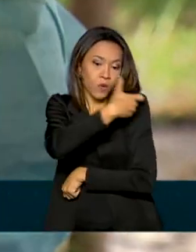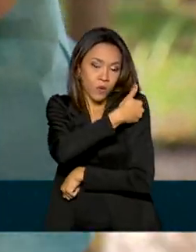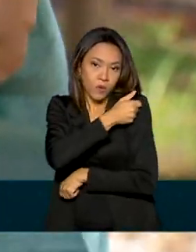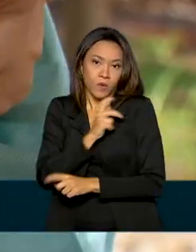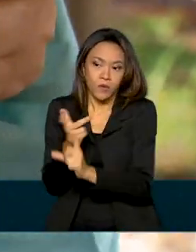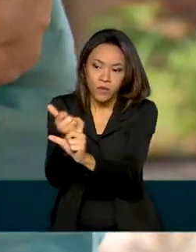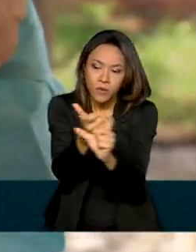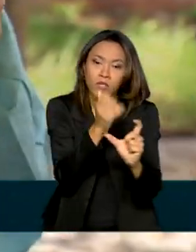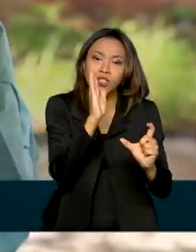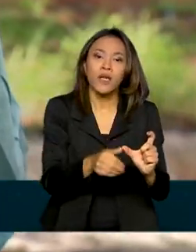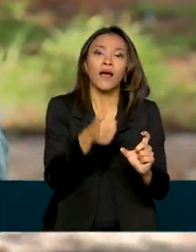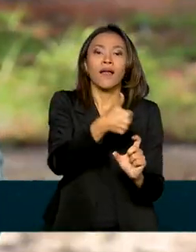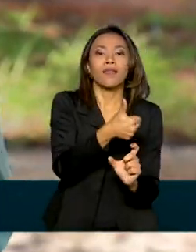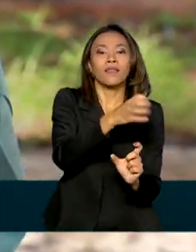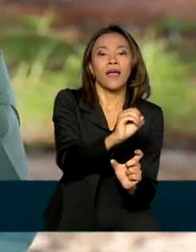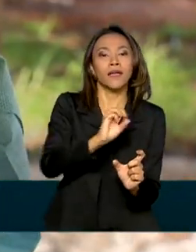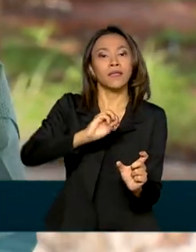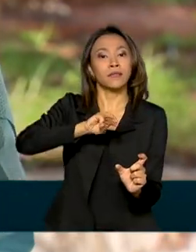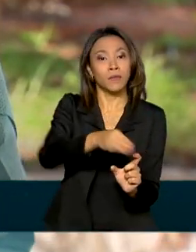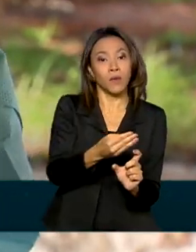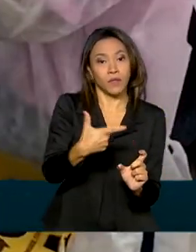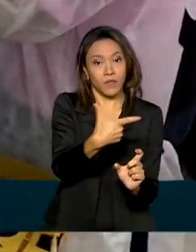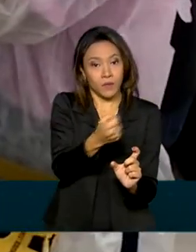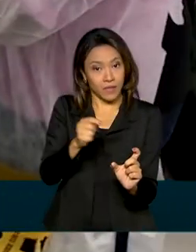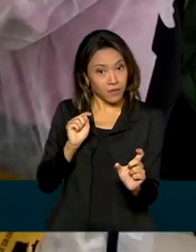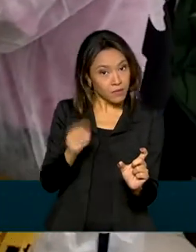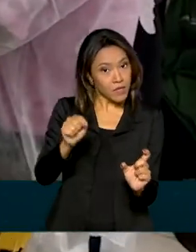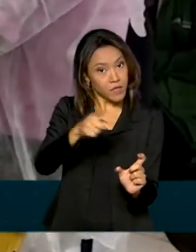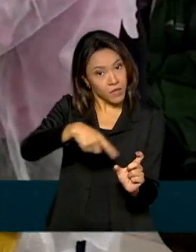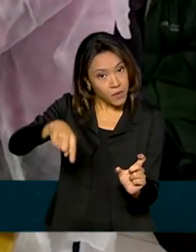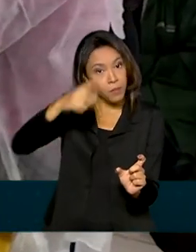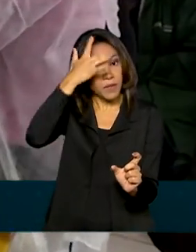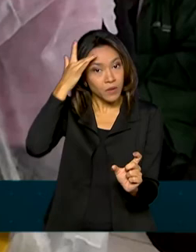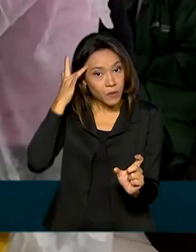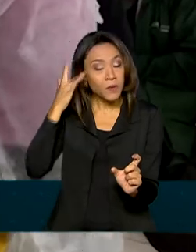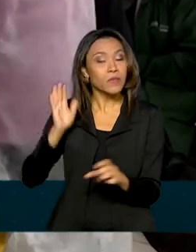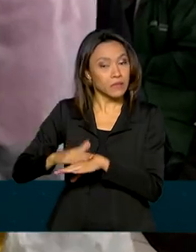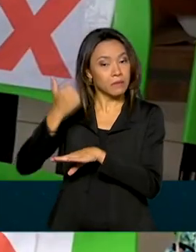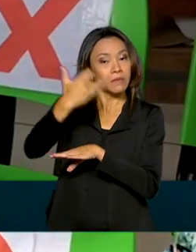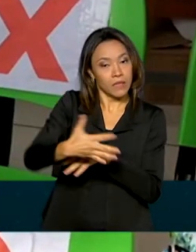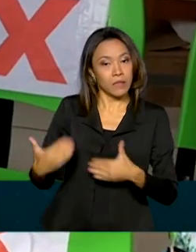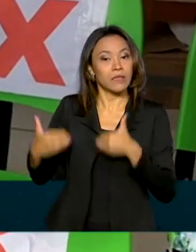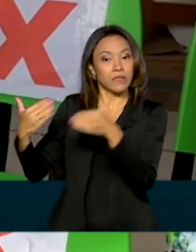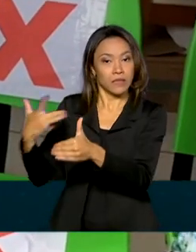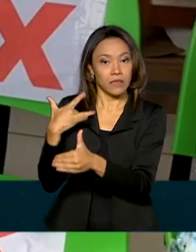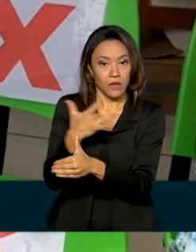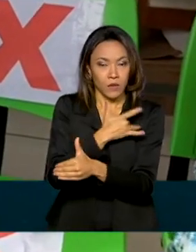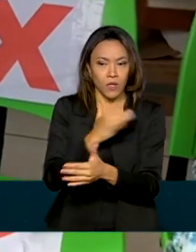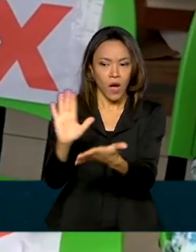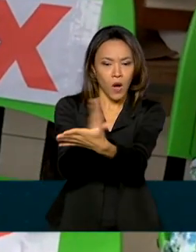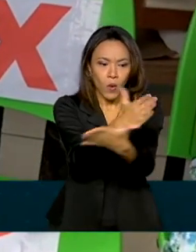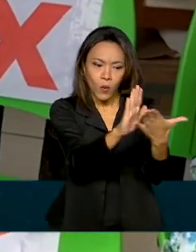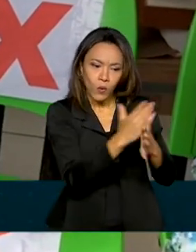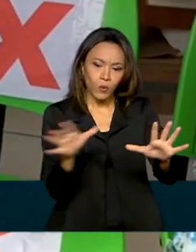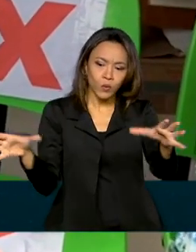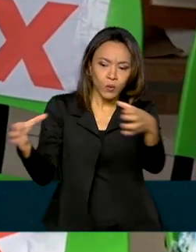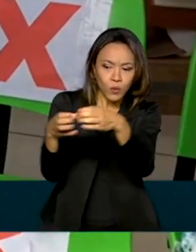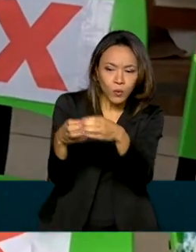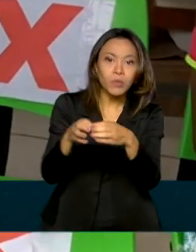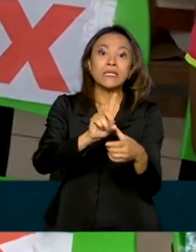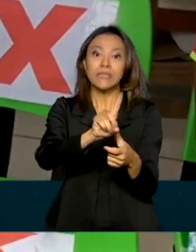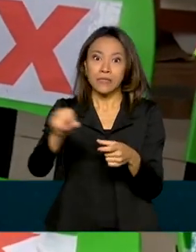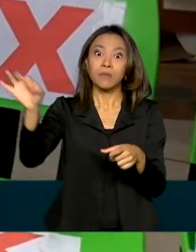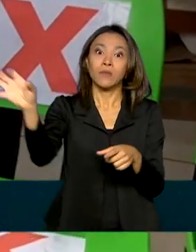foram vacinadas 10,2 milhões de segundo o Ministério da Saúde. E alguns grupos chegaram a ser 100%